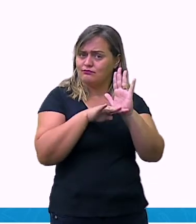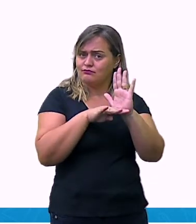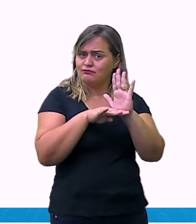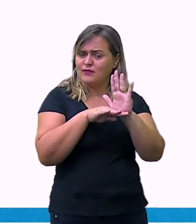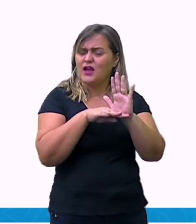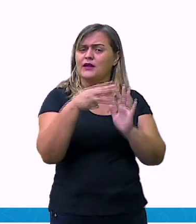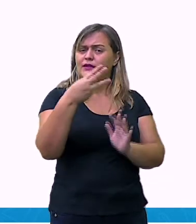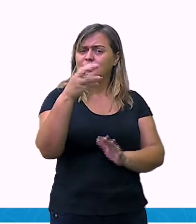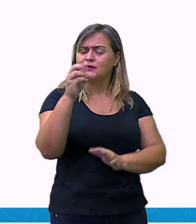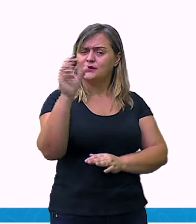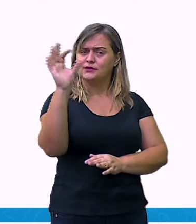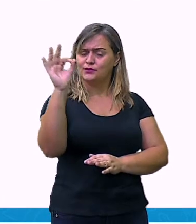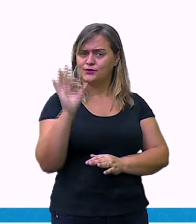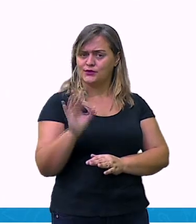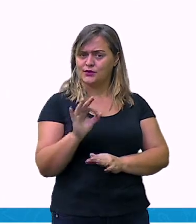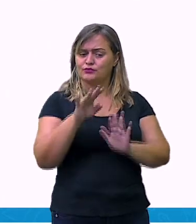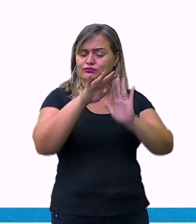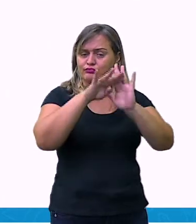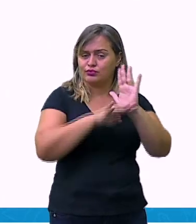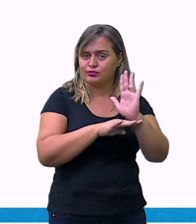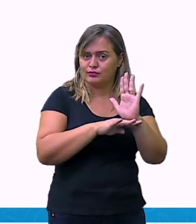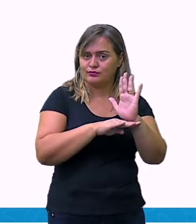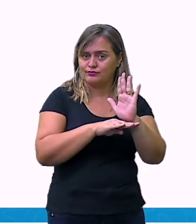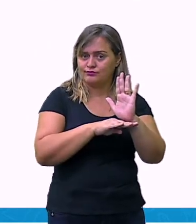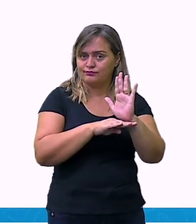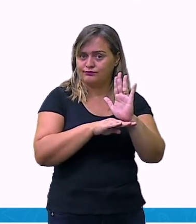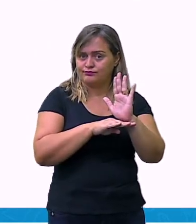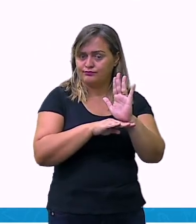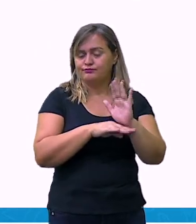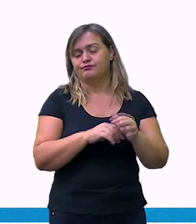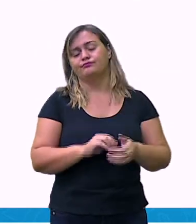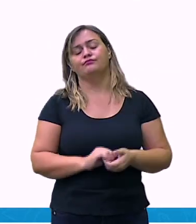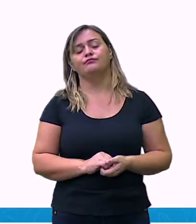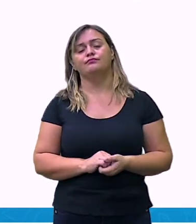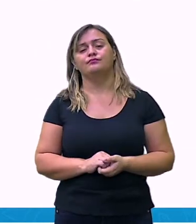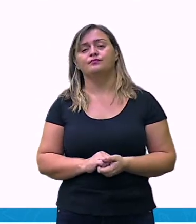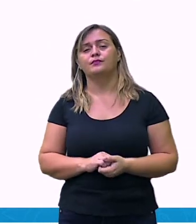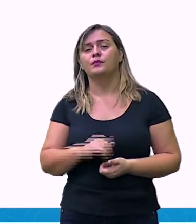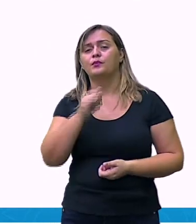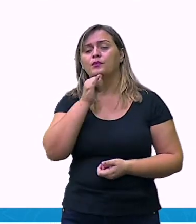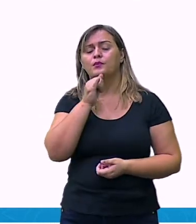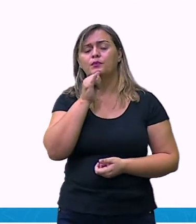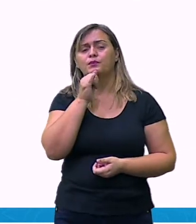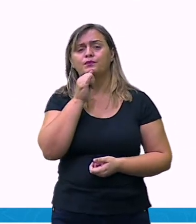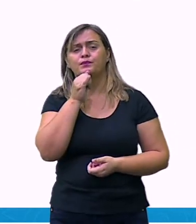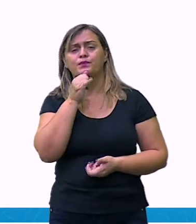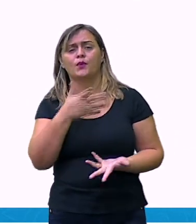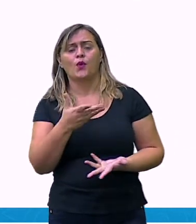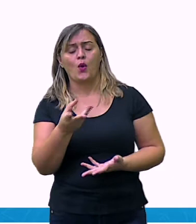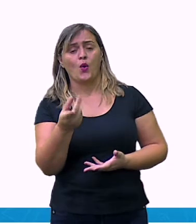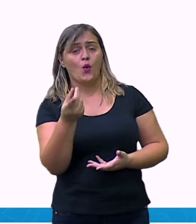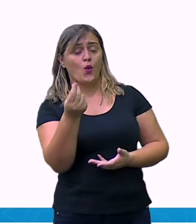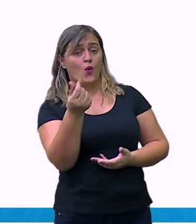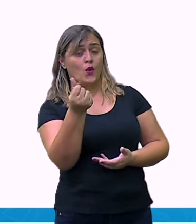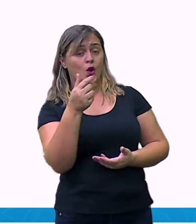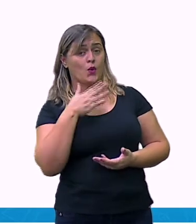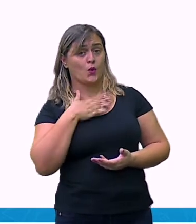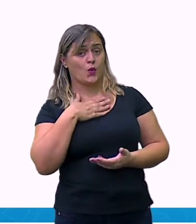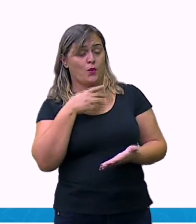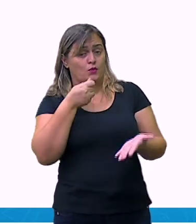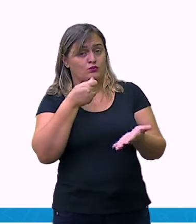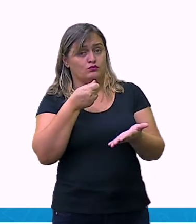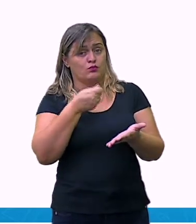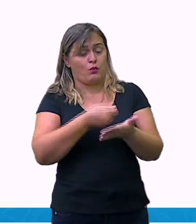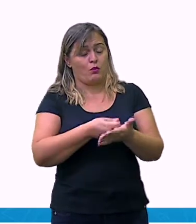Então, sobre esse valor, o total do meu celular, a cada 100 reais, eu irei